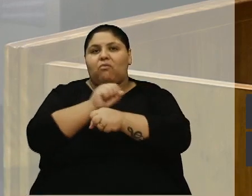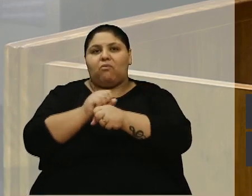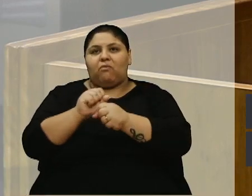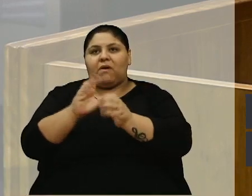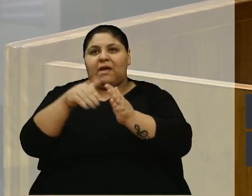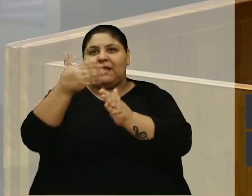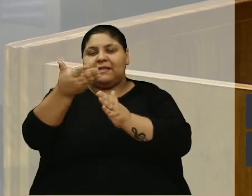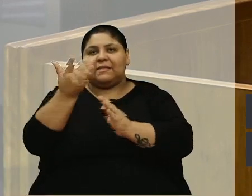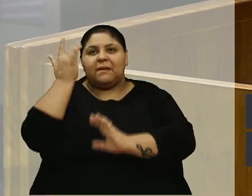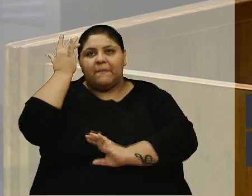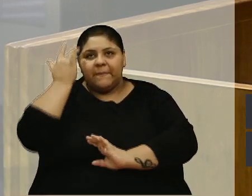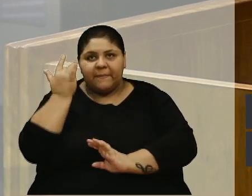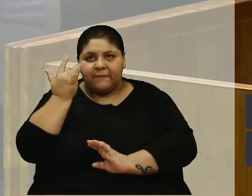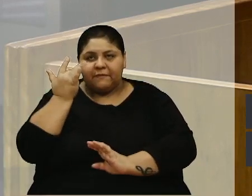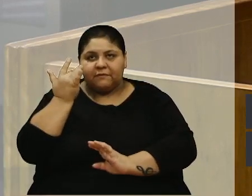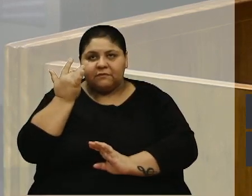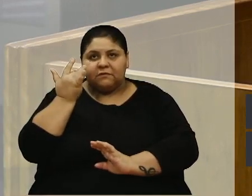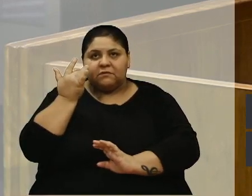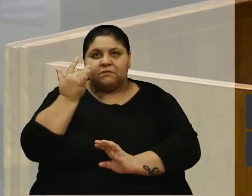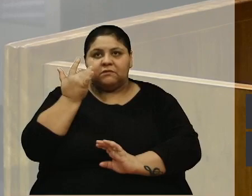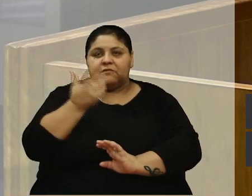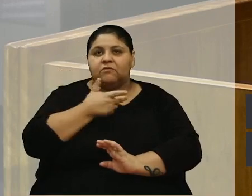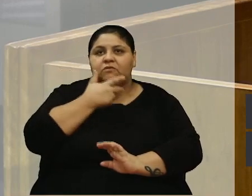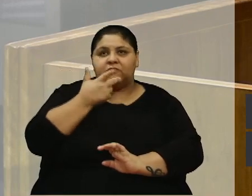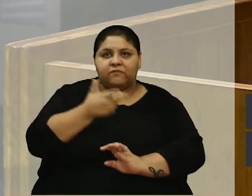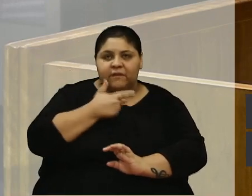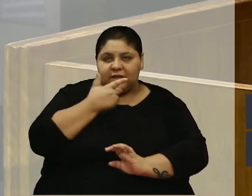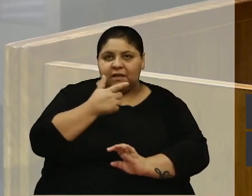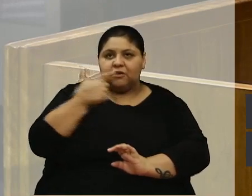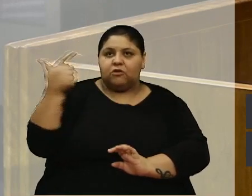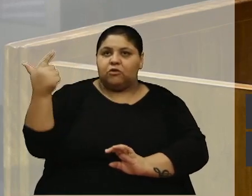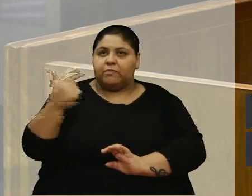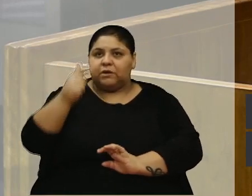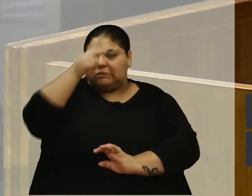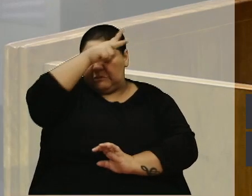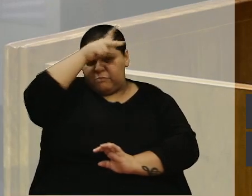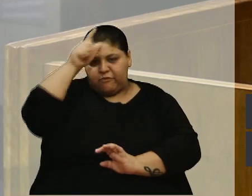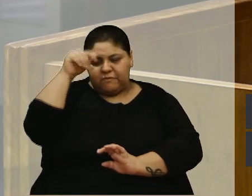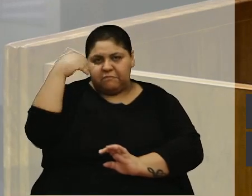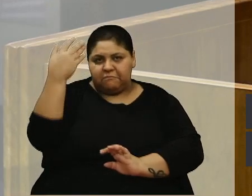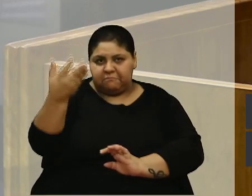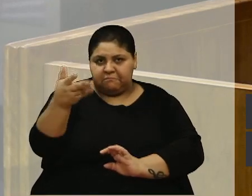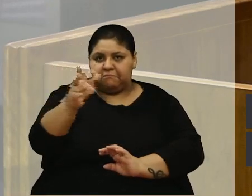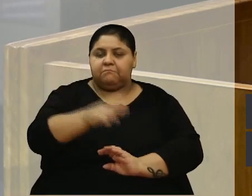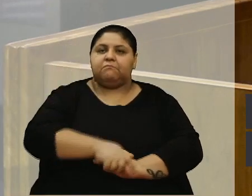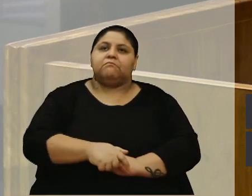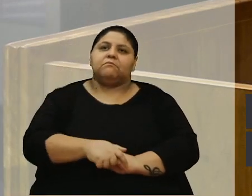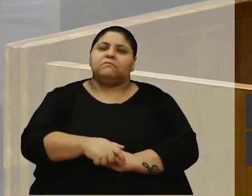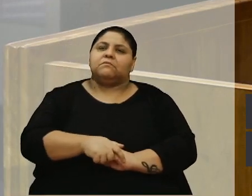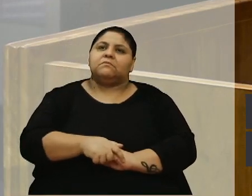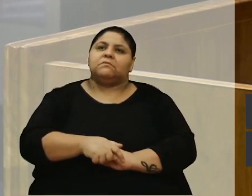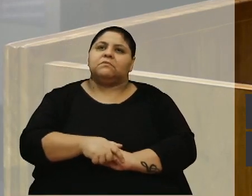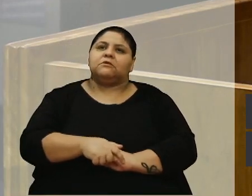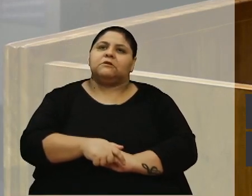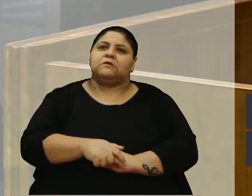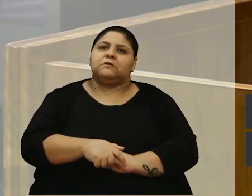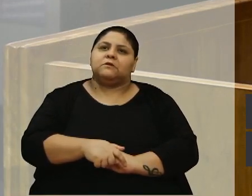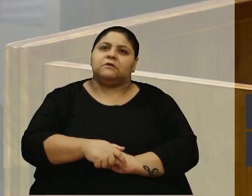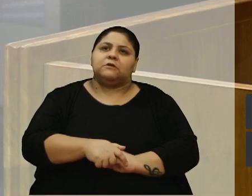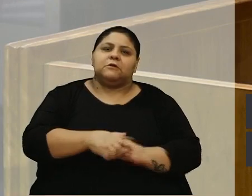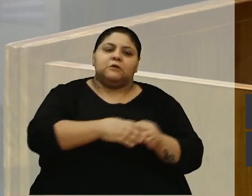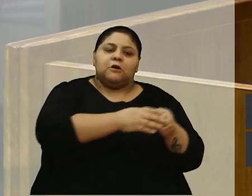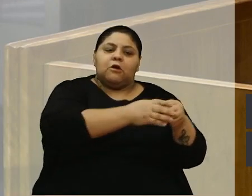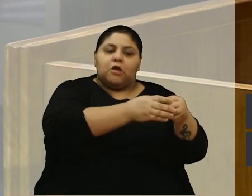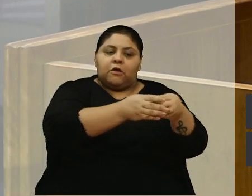-feira. Como estava sendo dito pelo subprefeito, enfim. E foi uma equipe